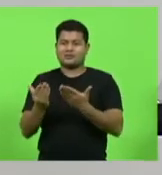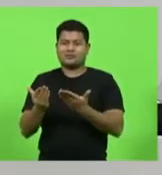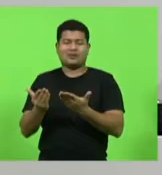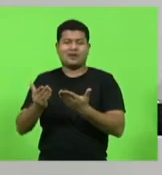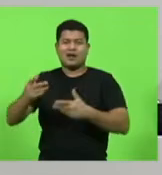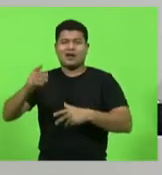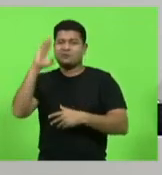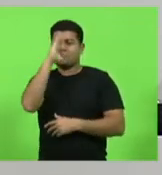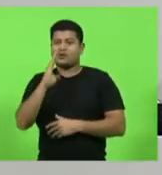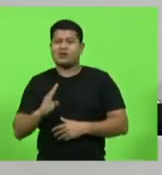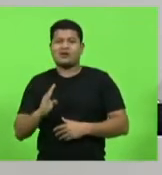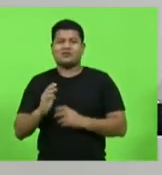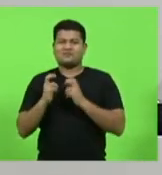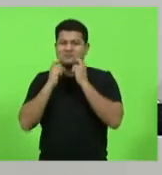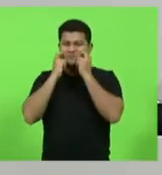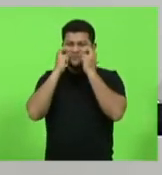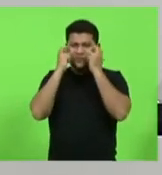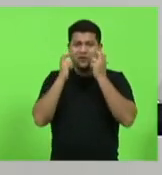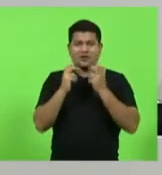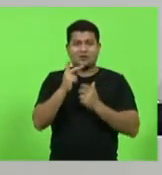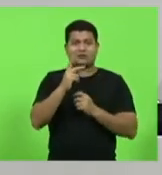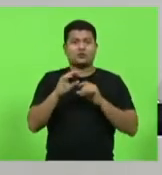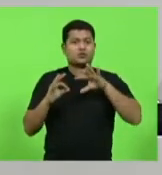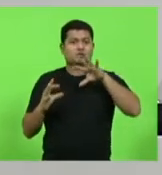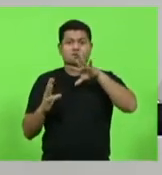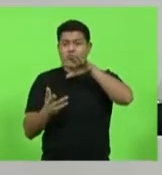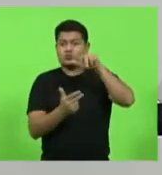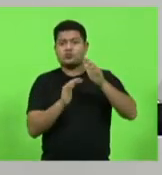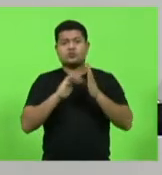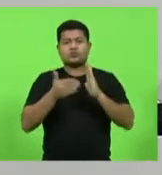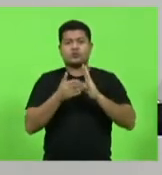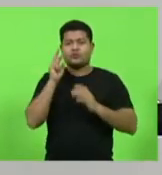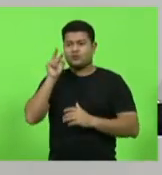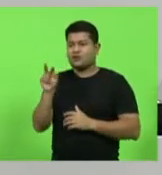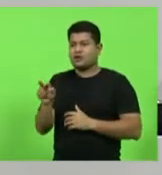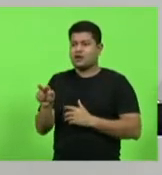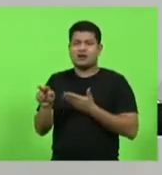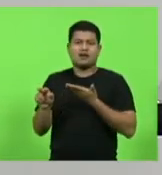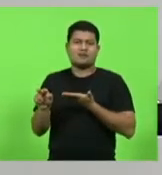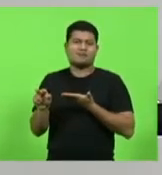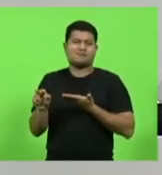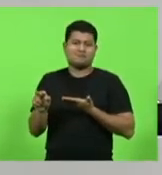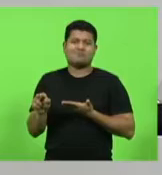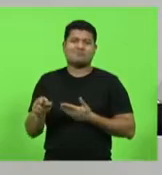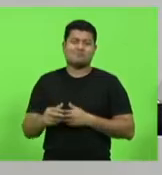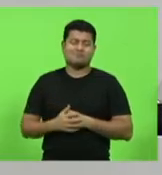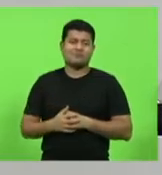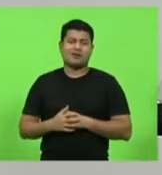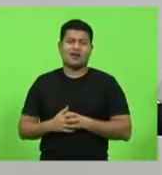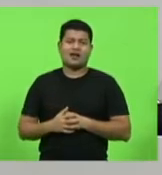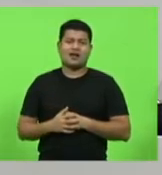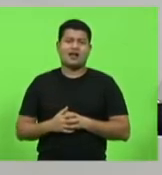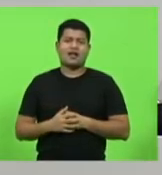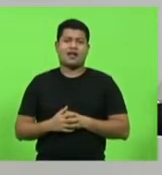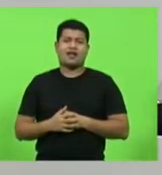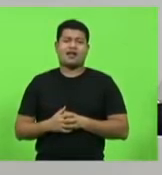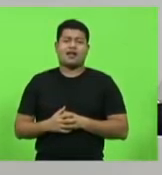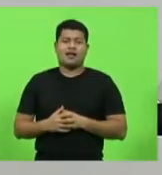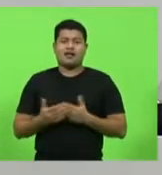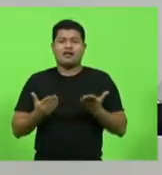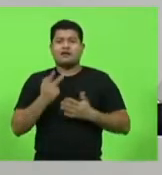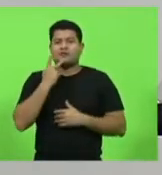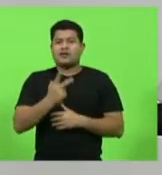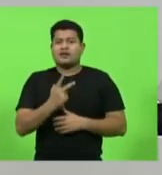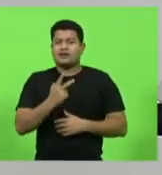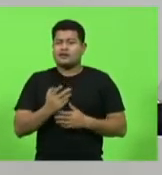Os caras estão realmente quebrando recordes e paradigmas mesmo. Então, falar que não entende que ele não está fazendo a